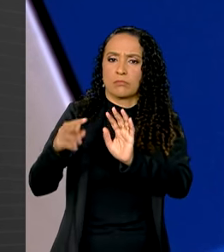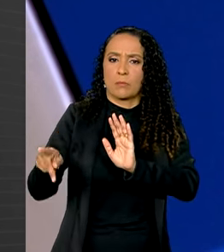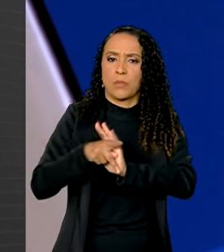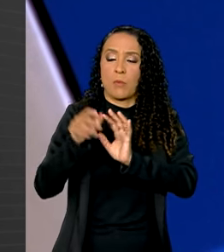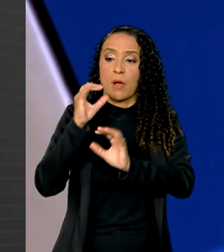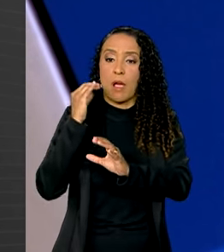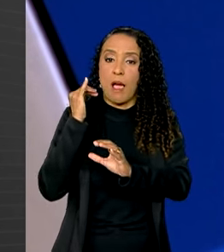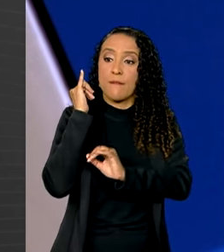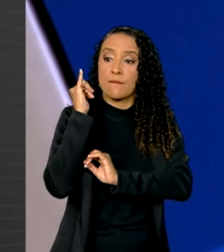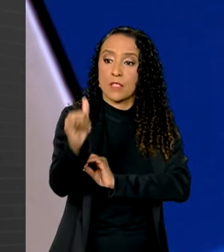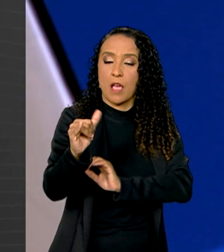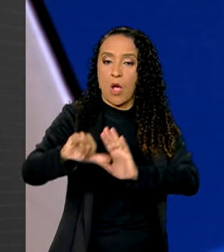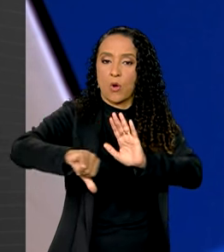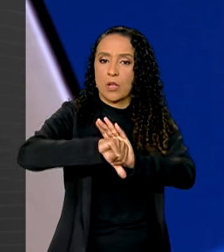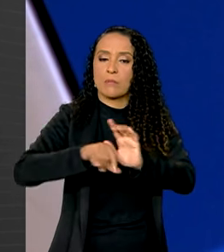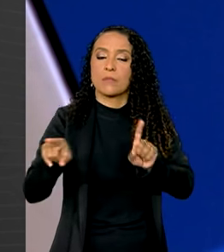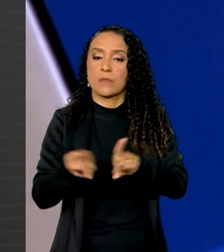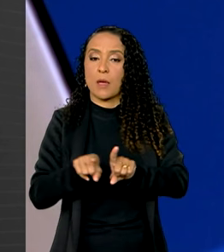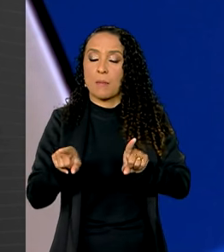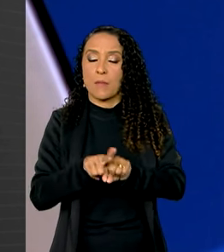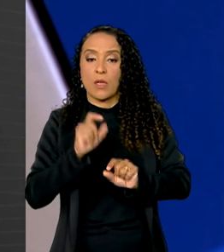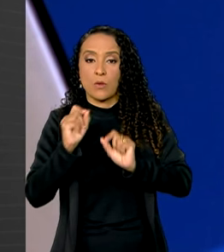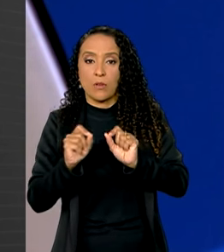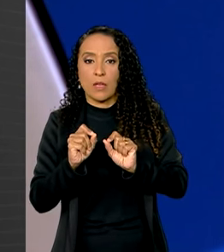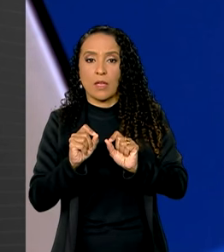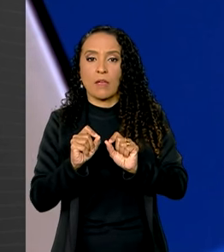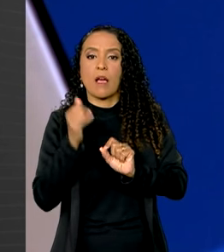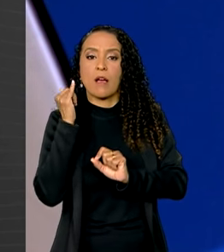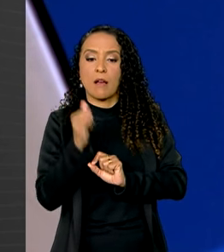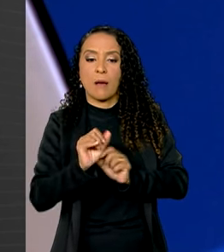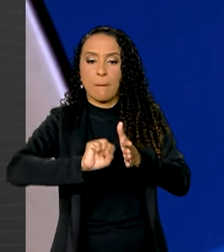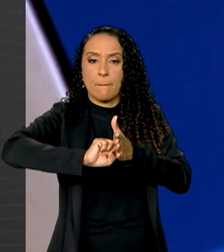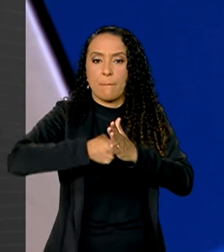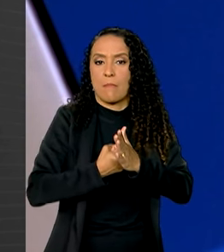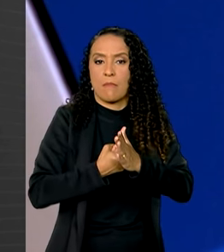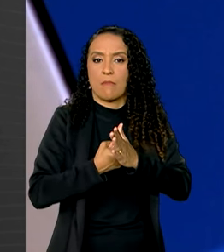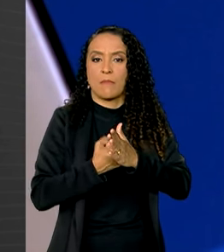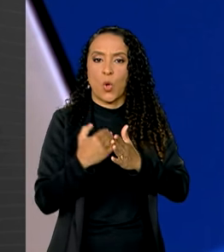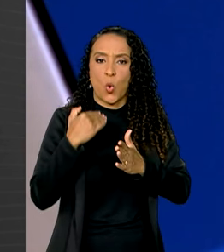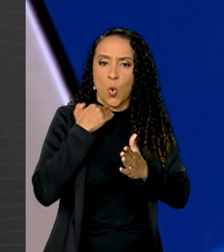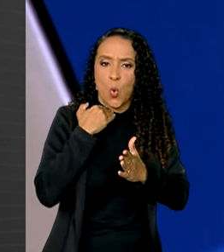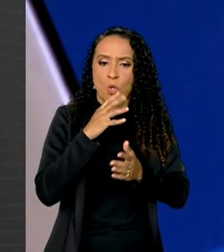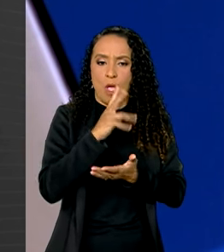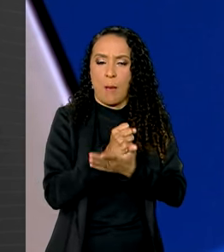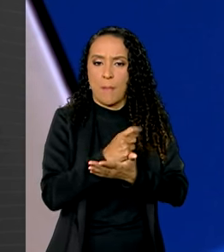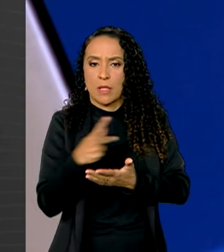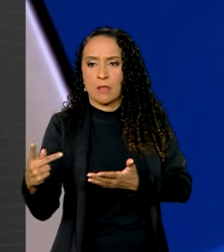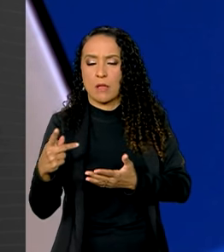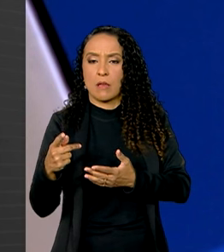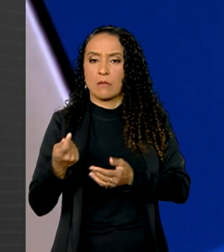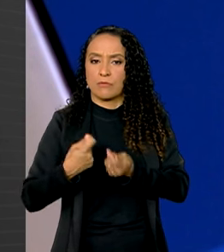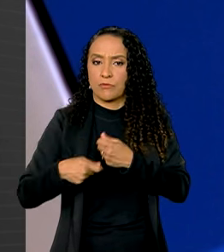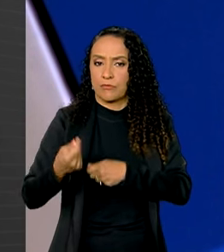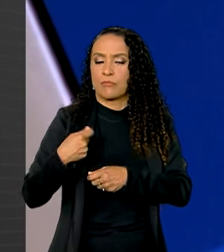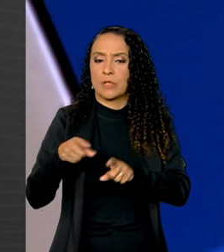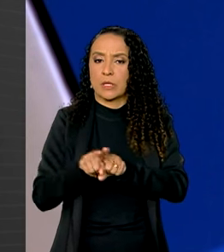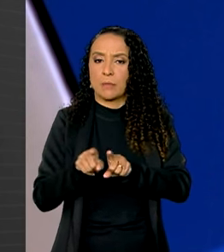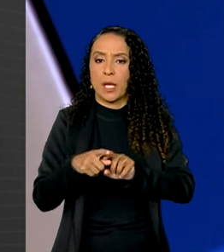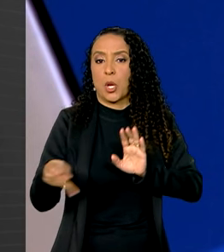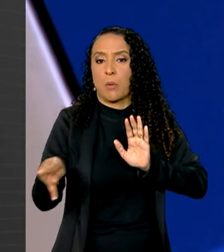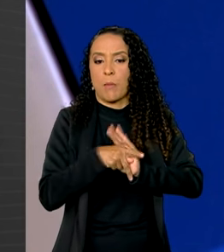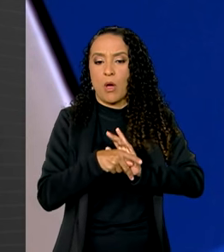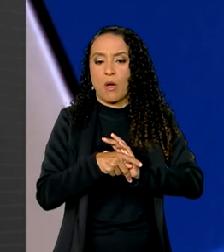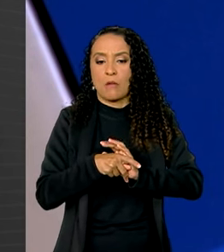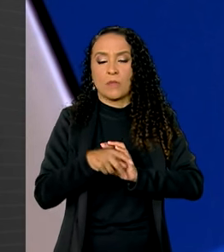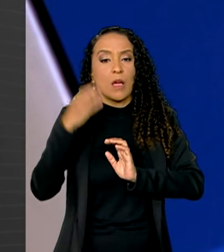comunicar o crime e, ao mesmo tempo, acionar bloqueios de contas e APPs de instituições financeiras e do próprio